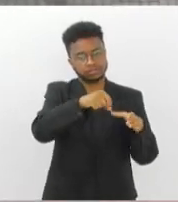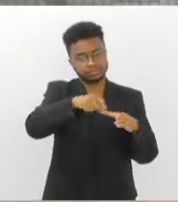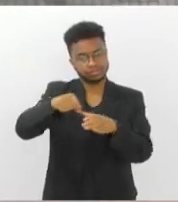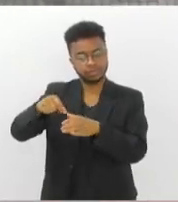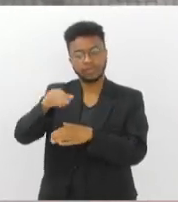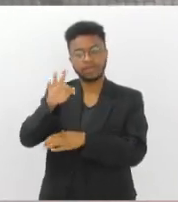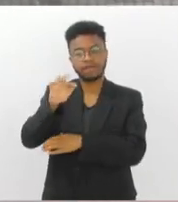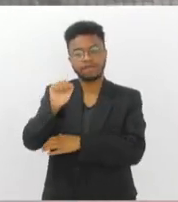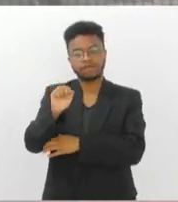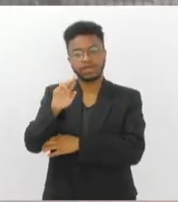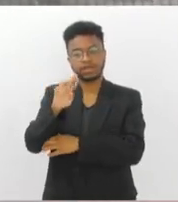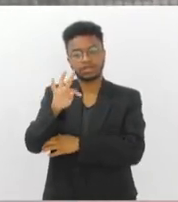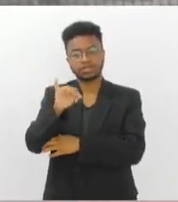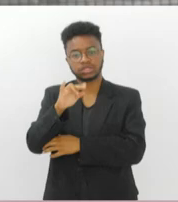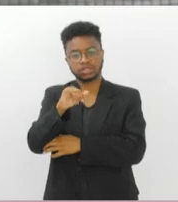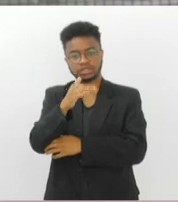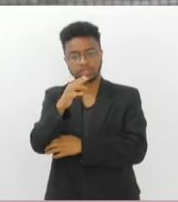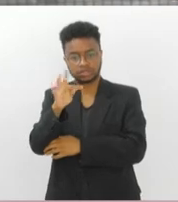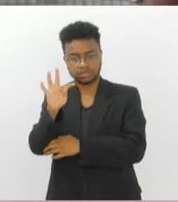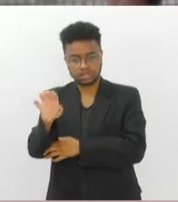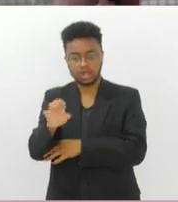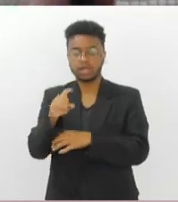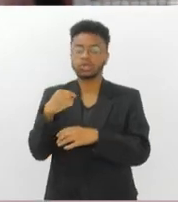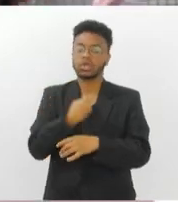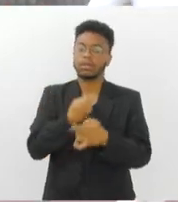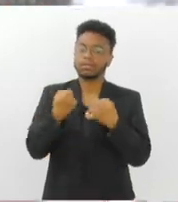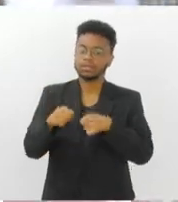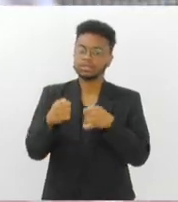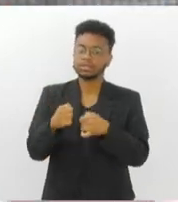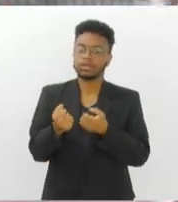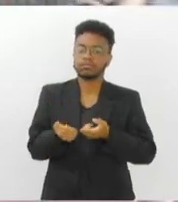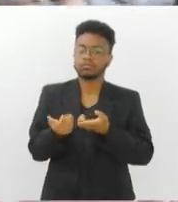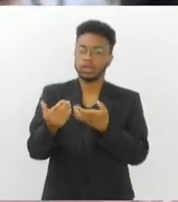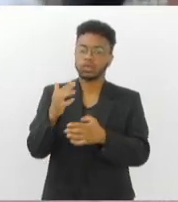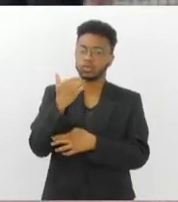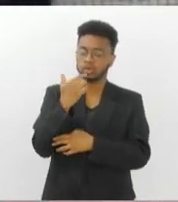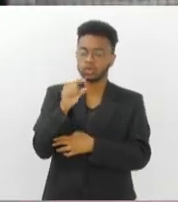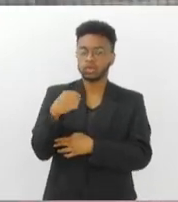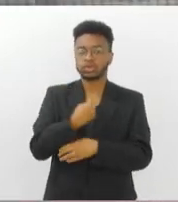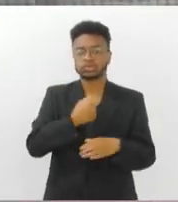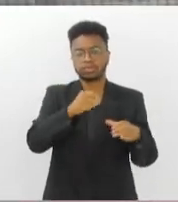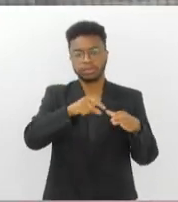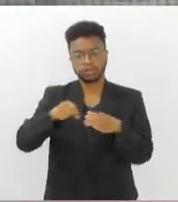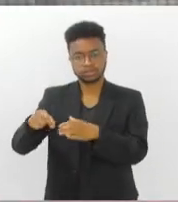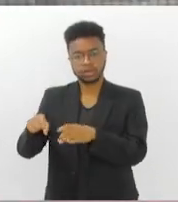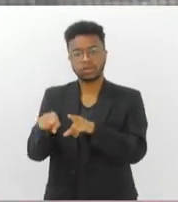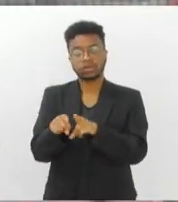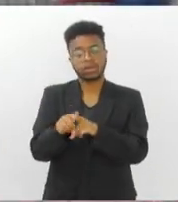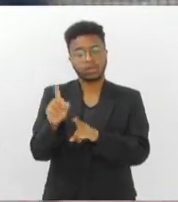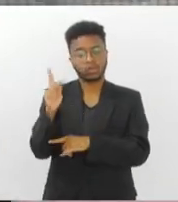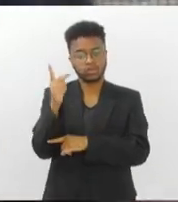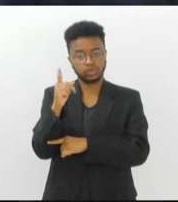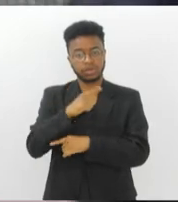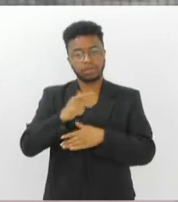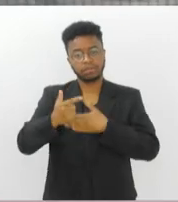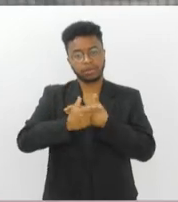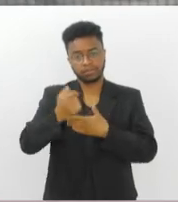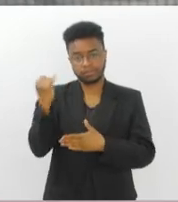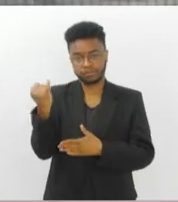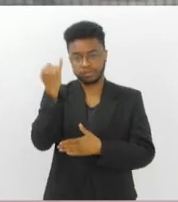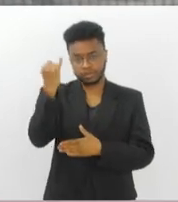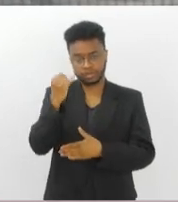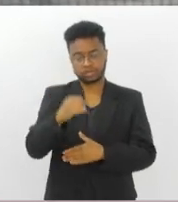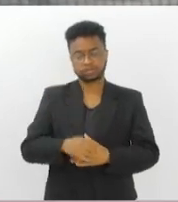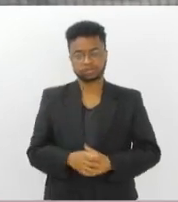nutrir as nossas sementes, as nossas plantações. E aí o hidrogênio tem um papel fundamental